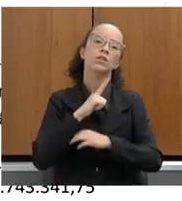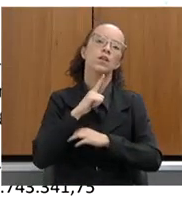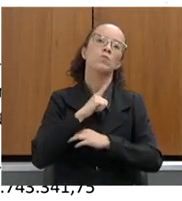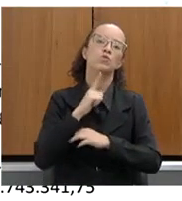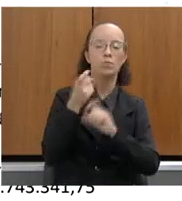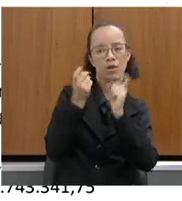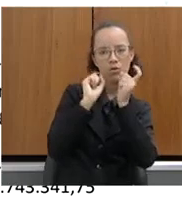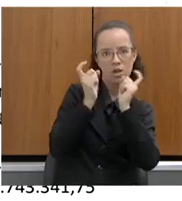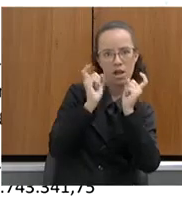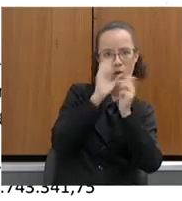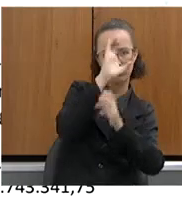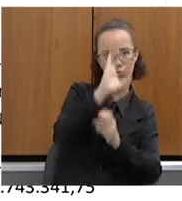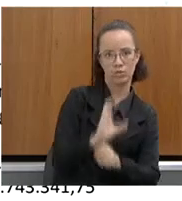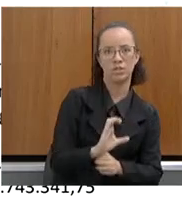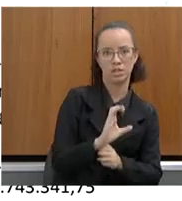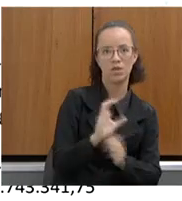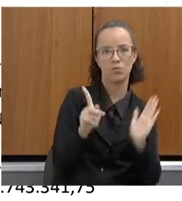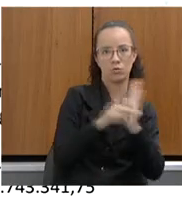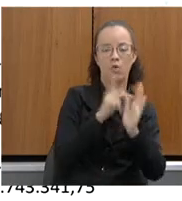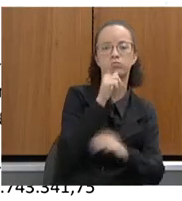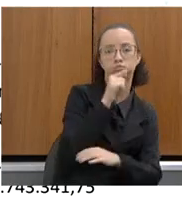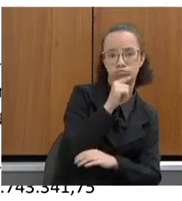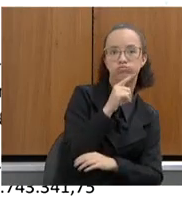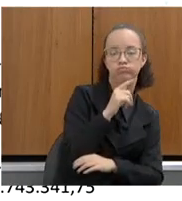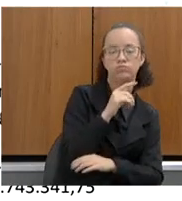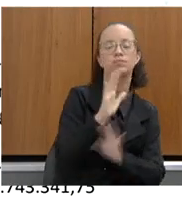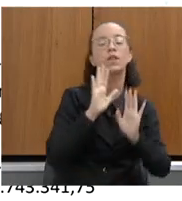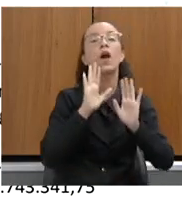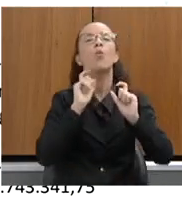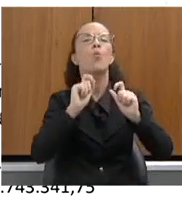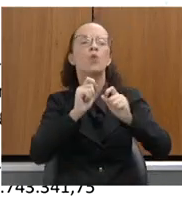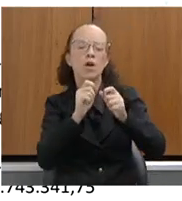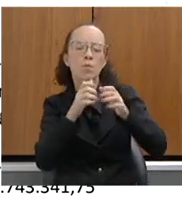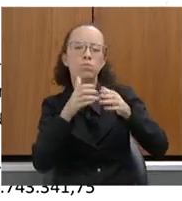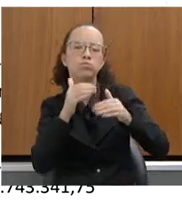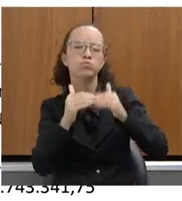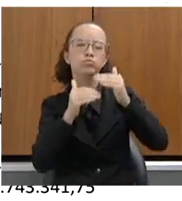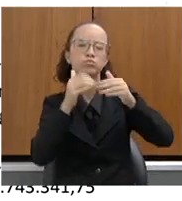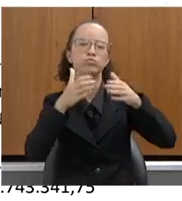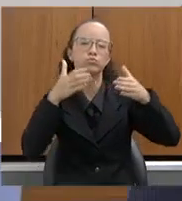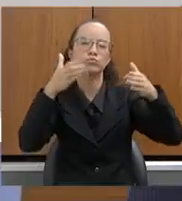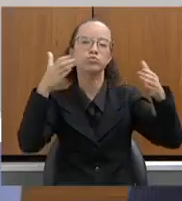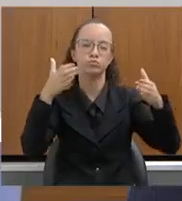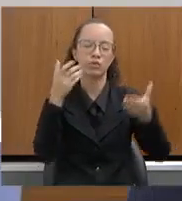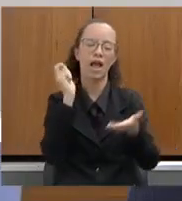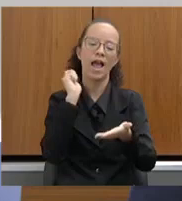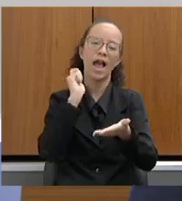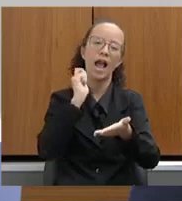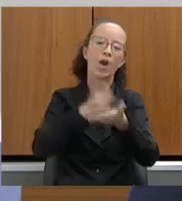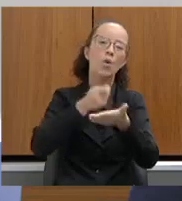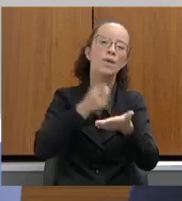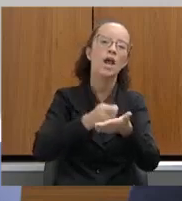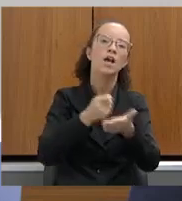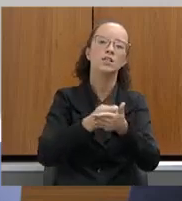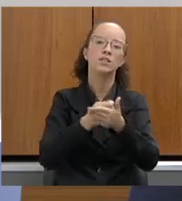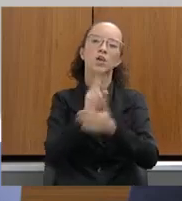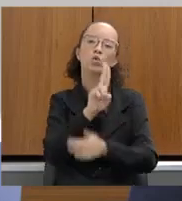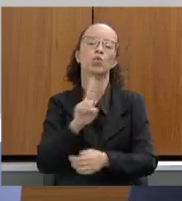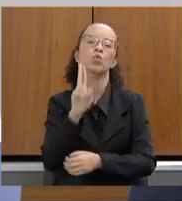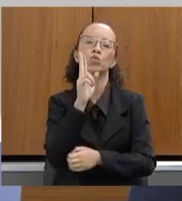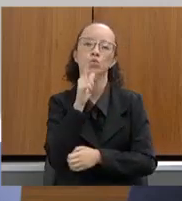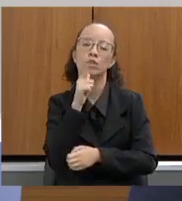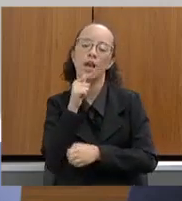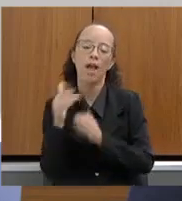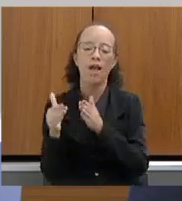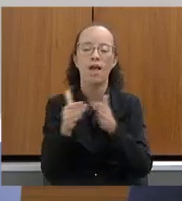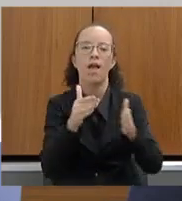uma reunião do Conselho Estadual de Recursos Hídricos, foi a ampliação da cobrança pelo uso da água nas bacias hidrográficas no Estado de Minas